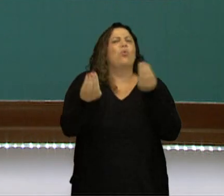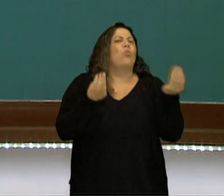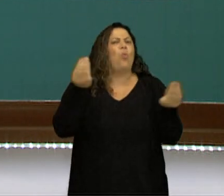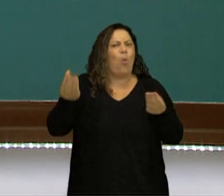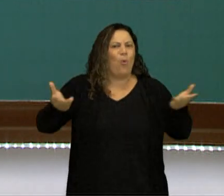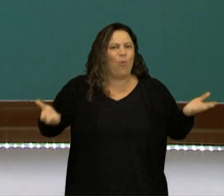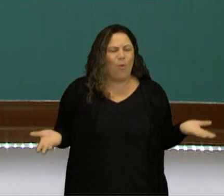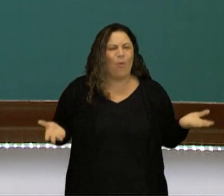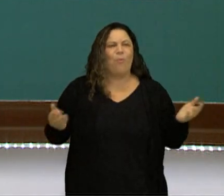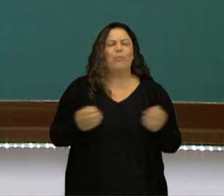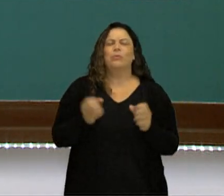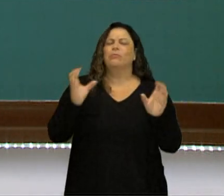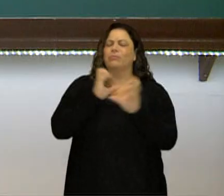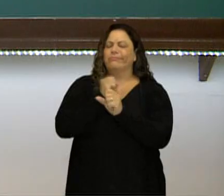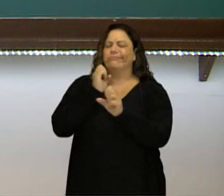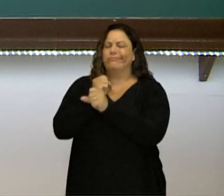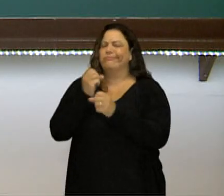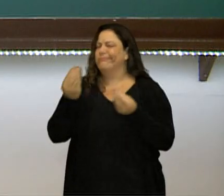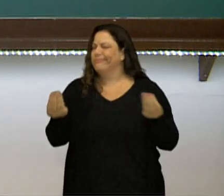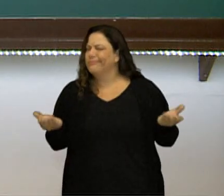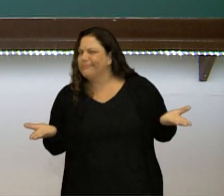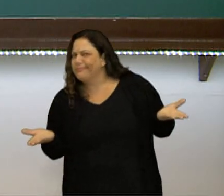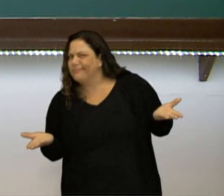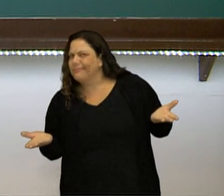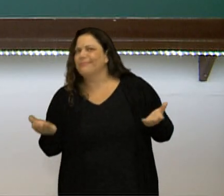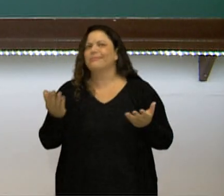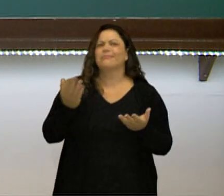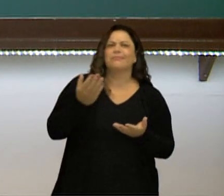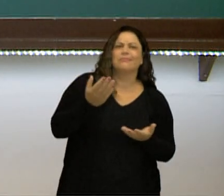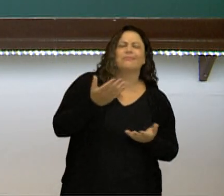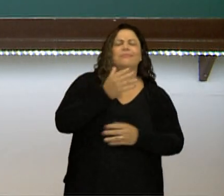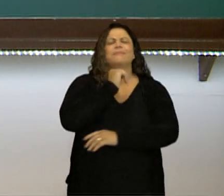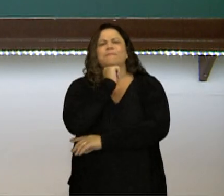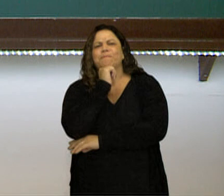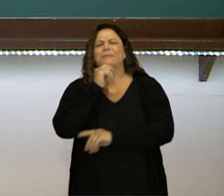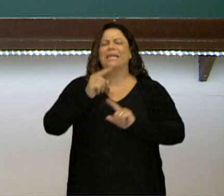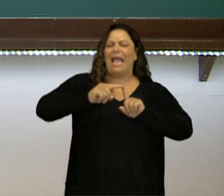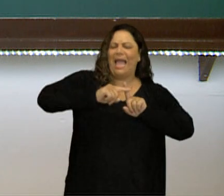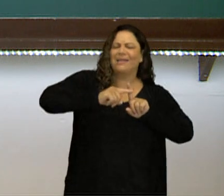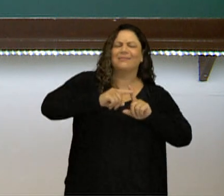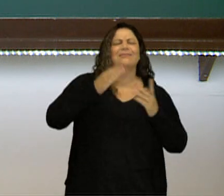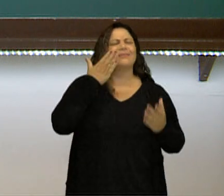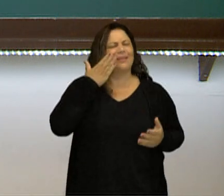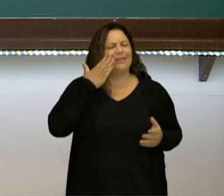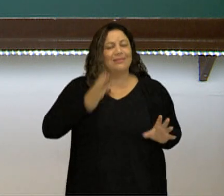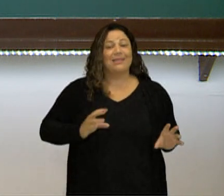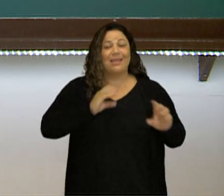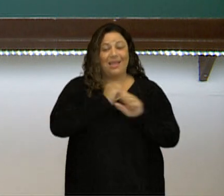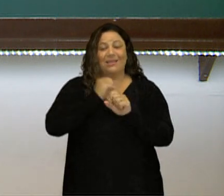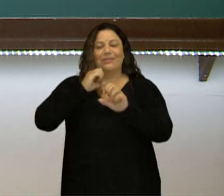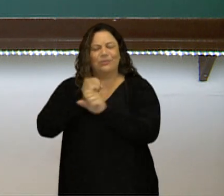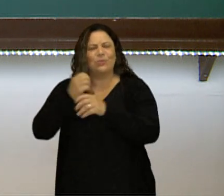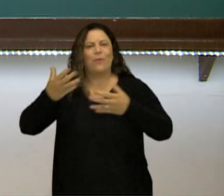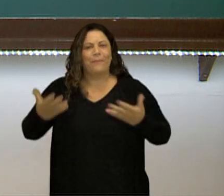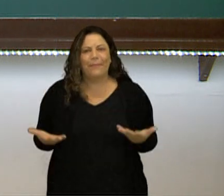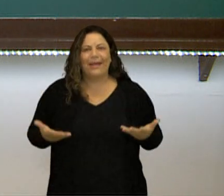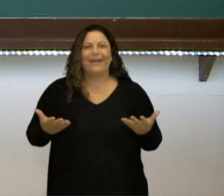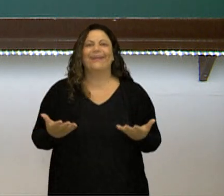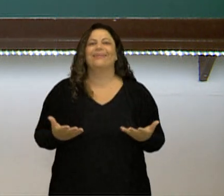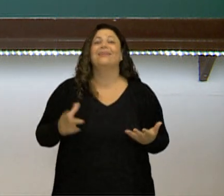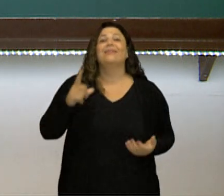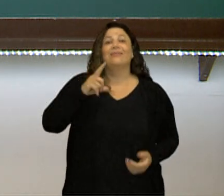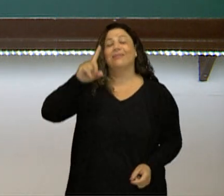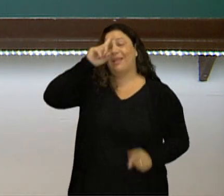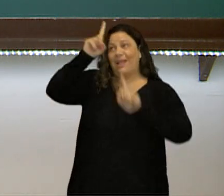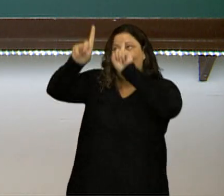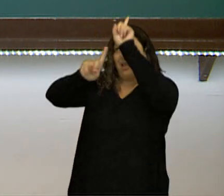pode resolver uma adição? Hum, adição. Adição eu sei que é somar. Somar tem a ideia